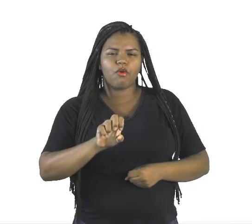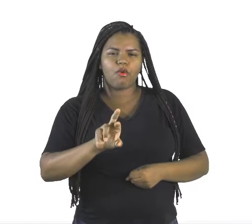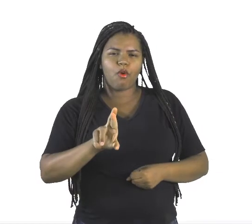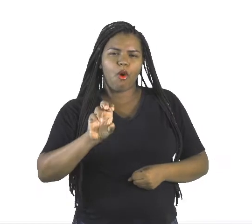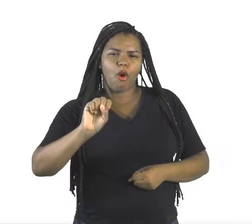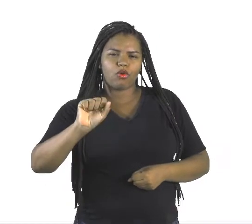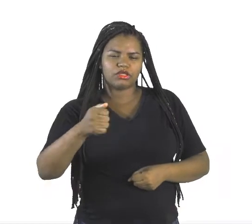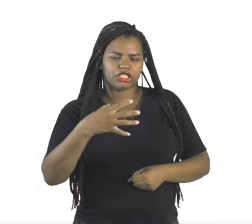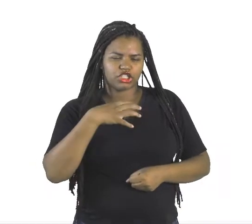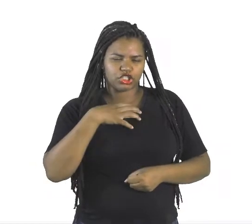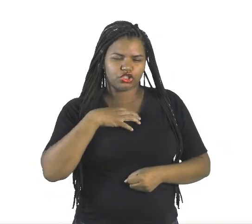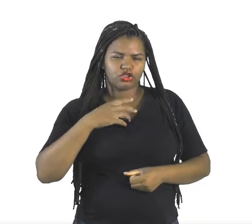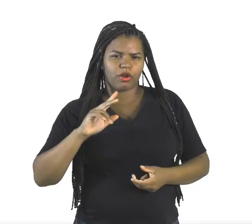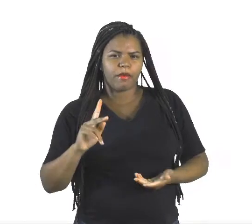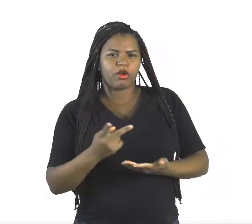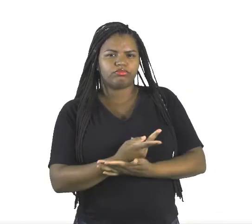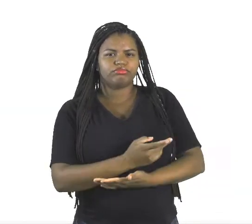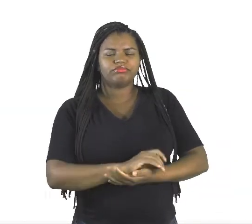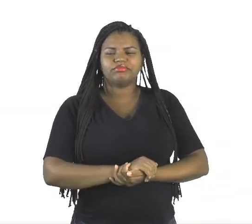passamos.